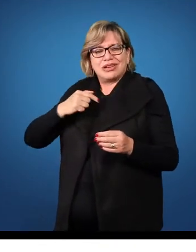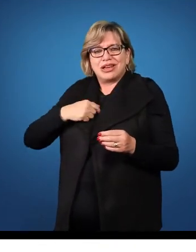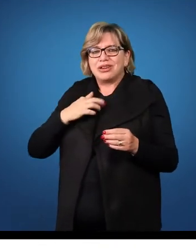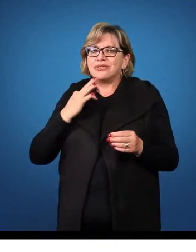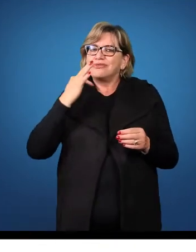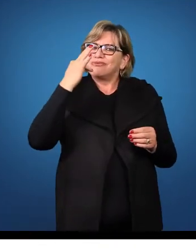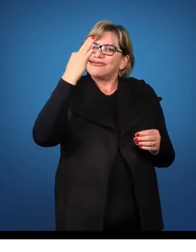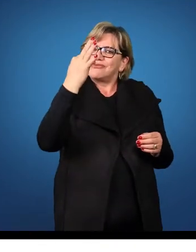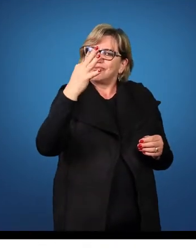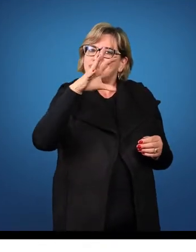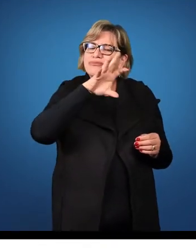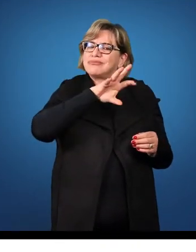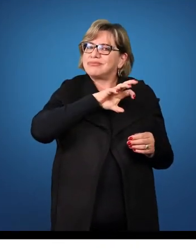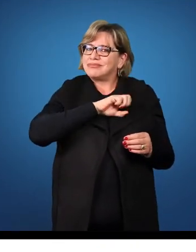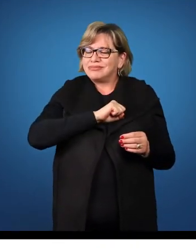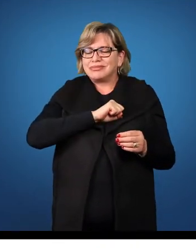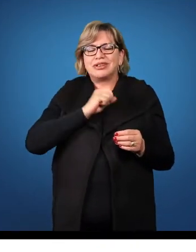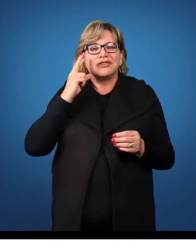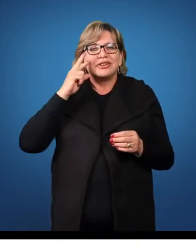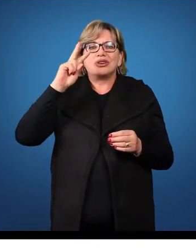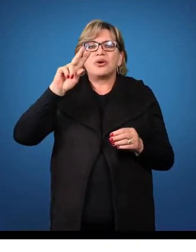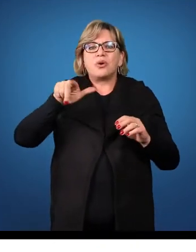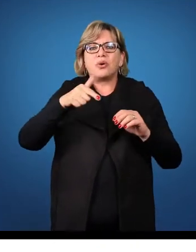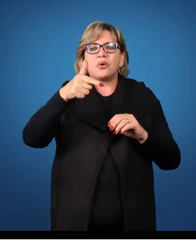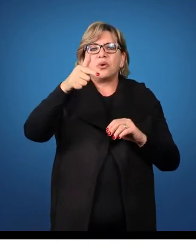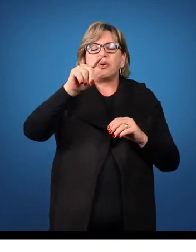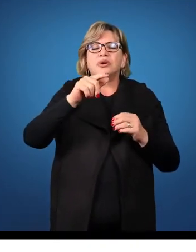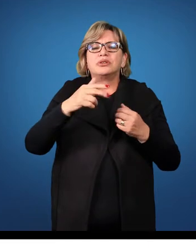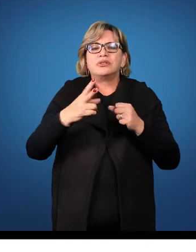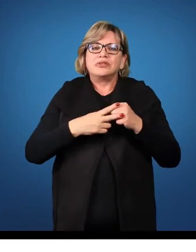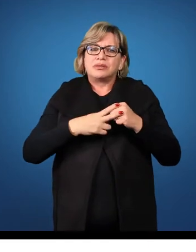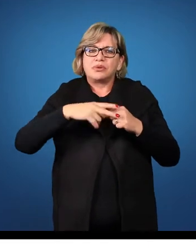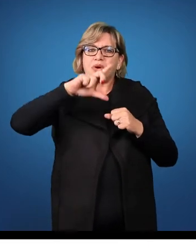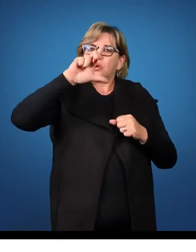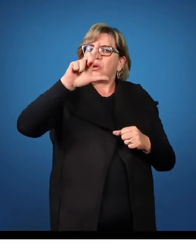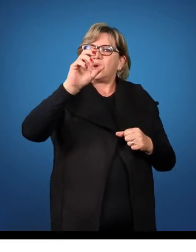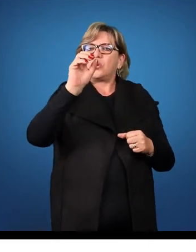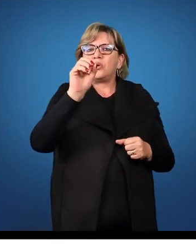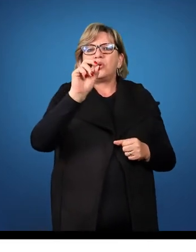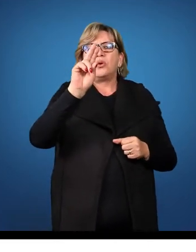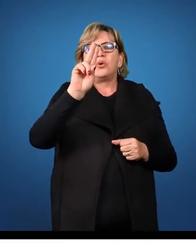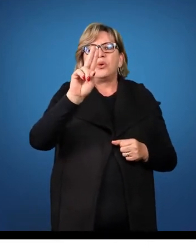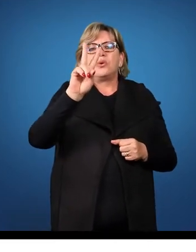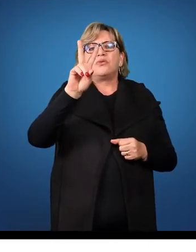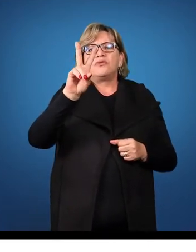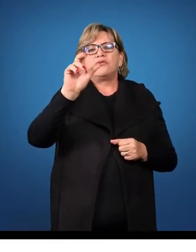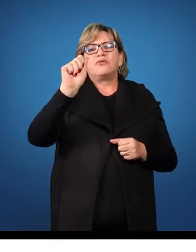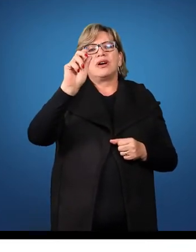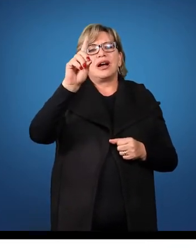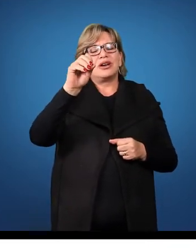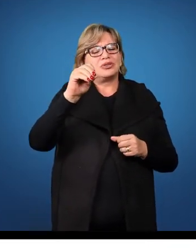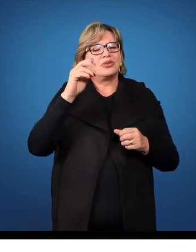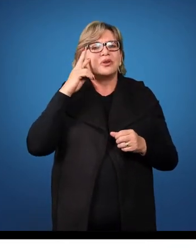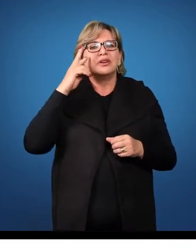louvado, seria laudor, laudabar,